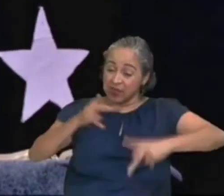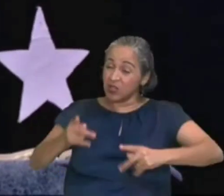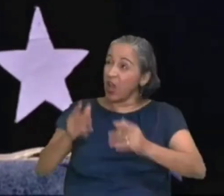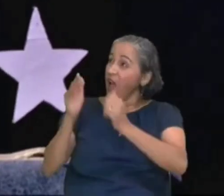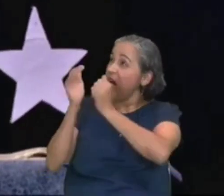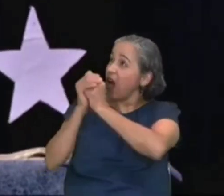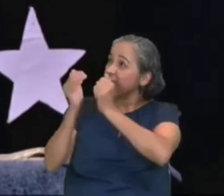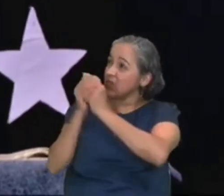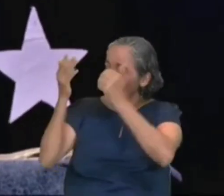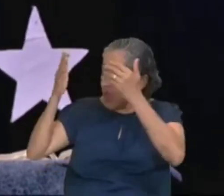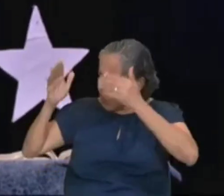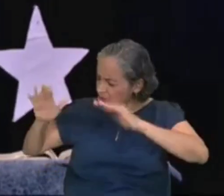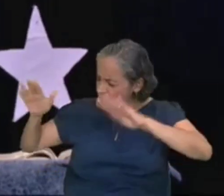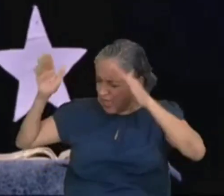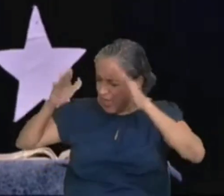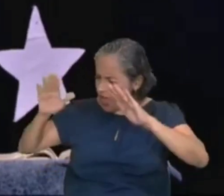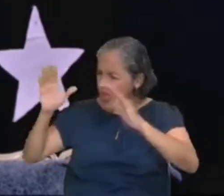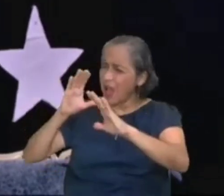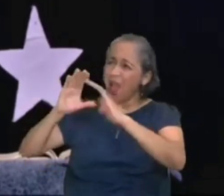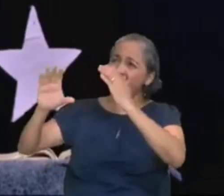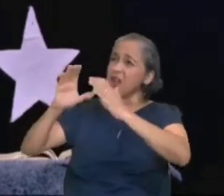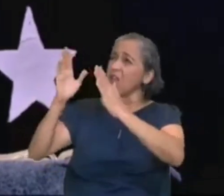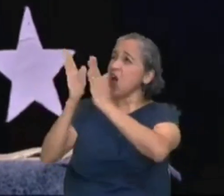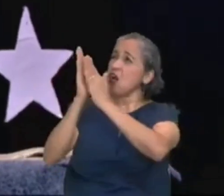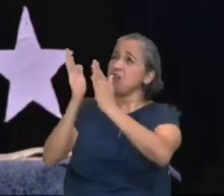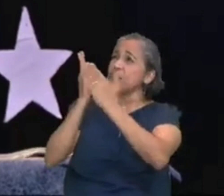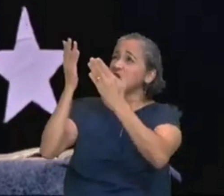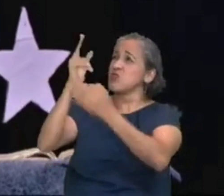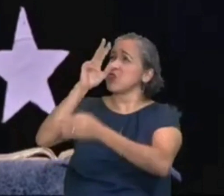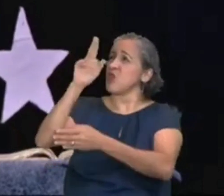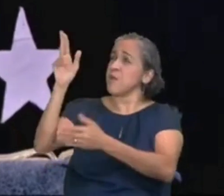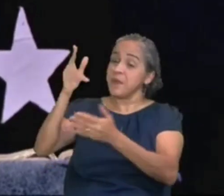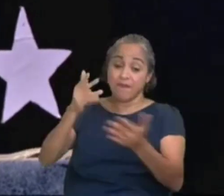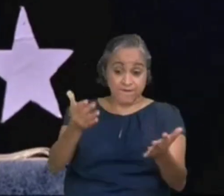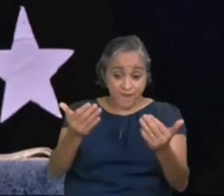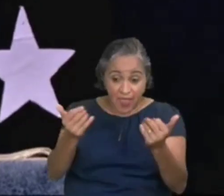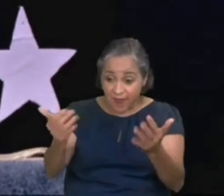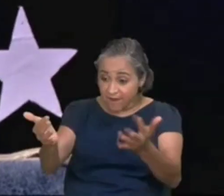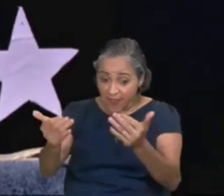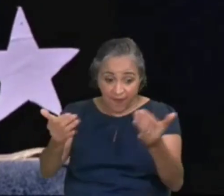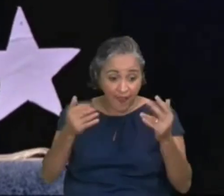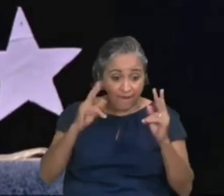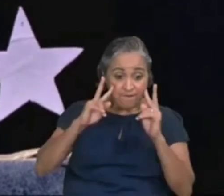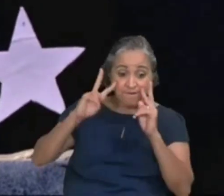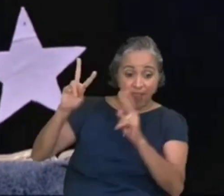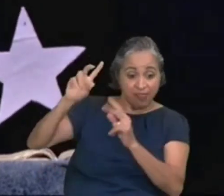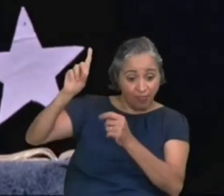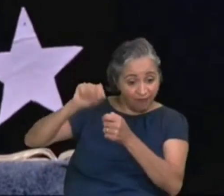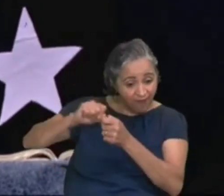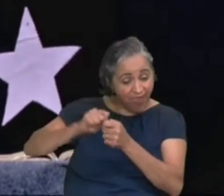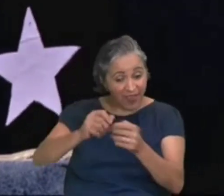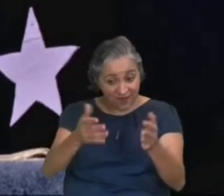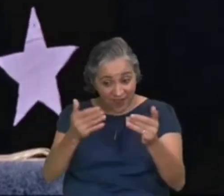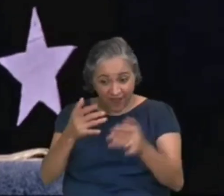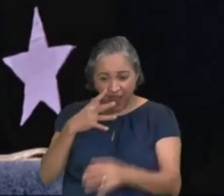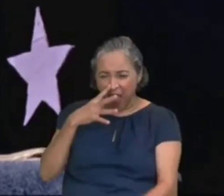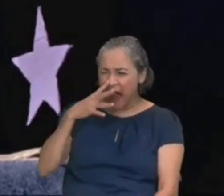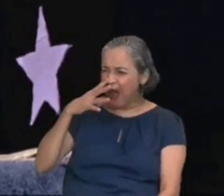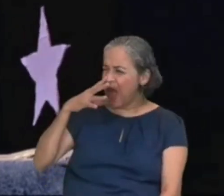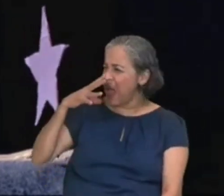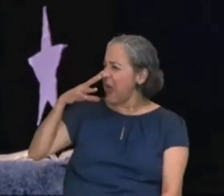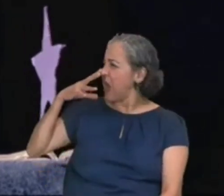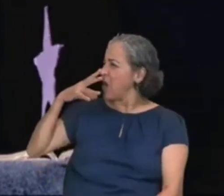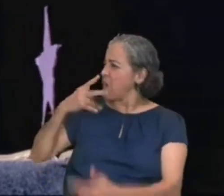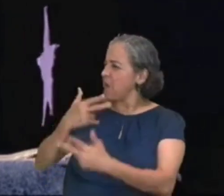louvores a ti, canta louvores ao teu nome, venham e vejam o que Deus tem feito, como são impressionantes as suas obras,